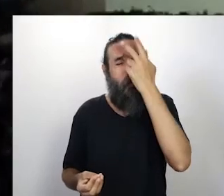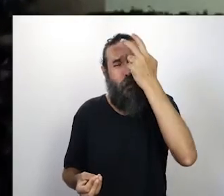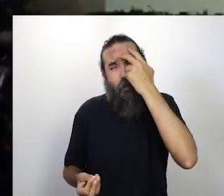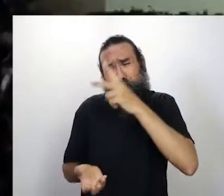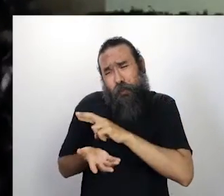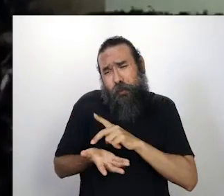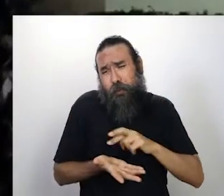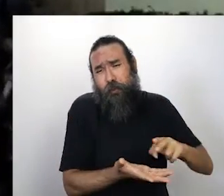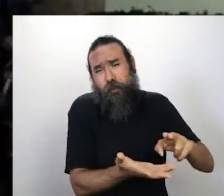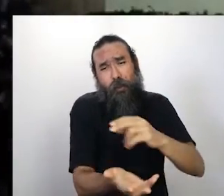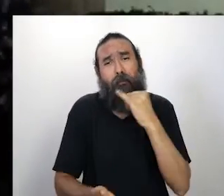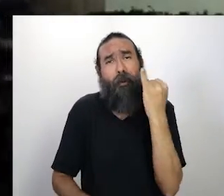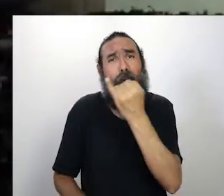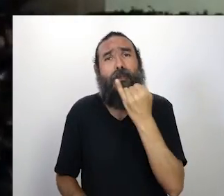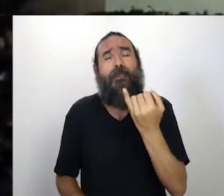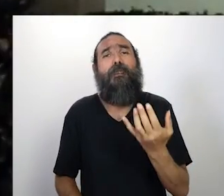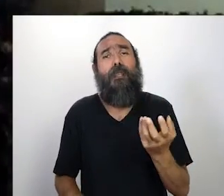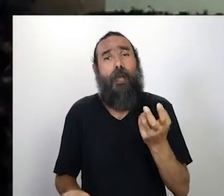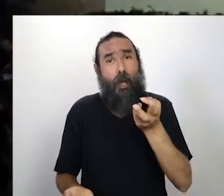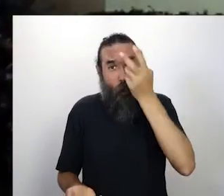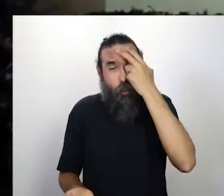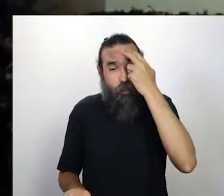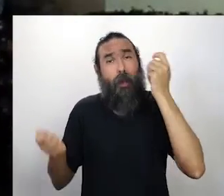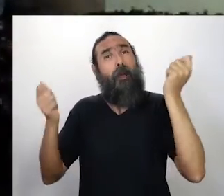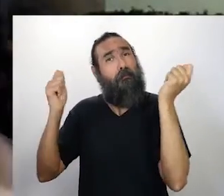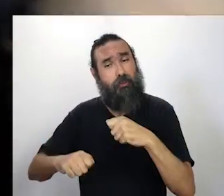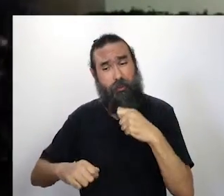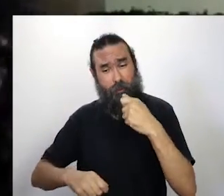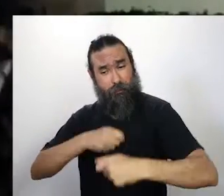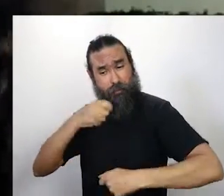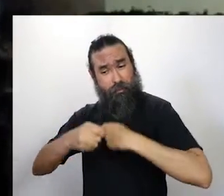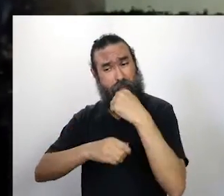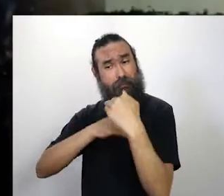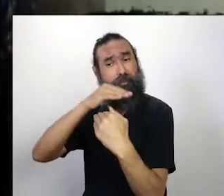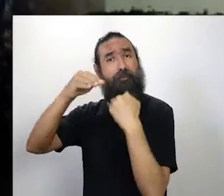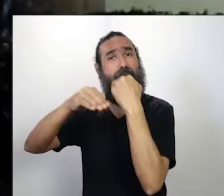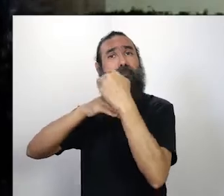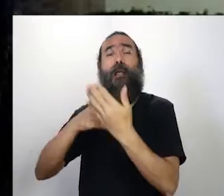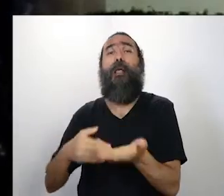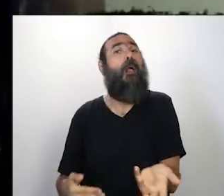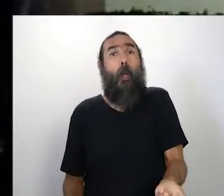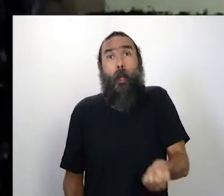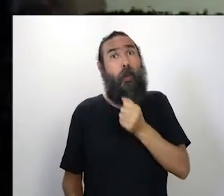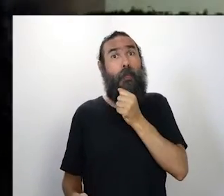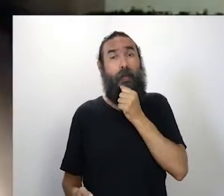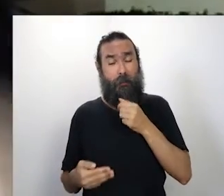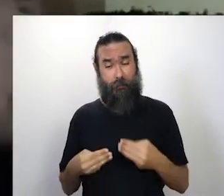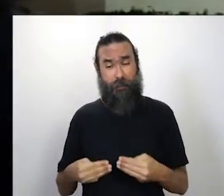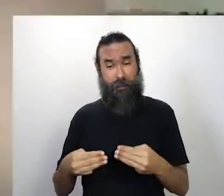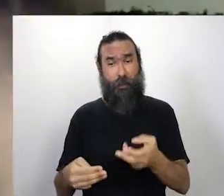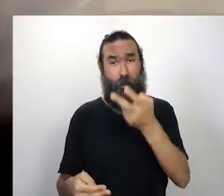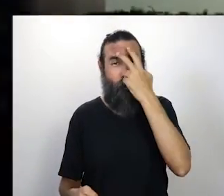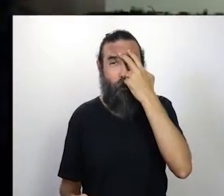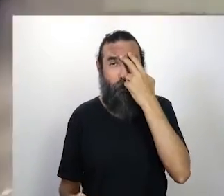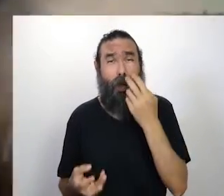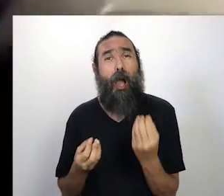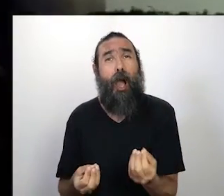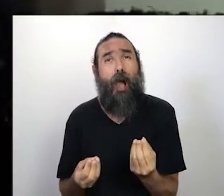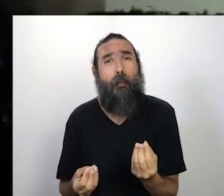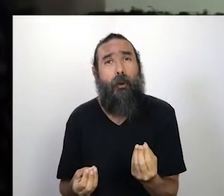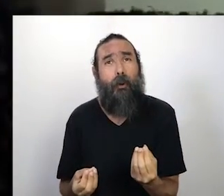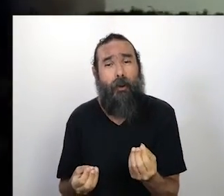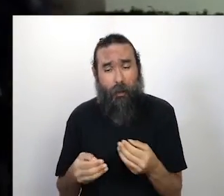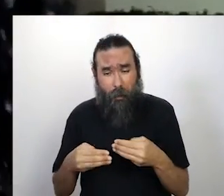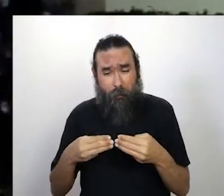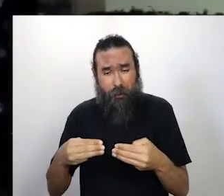gera, na verdade, para a economia e desenvolvimento econômico, e a gente não tem o Ministério da Cultura, ter sido rebaixado para uma secretaria que ficou sendo jogada de